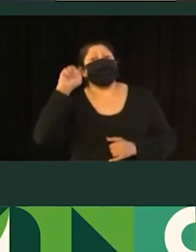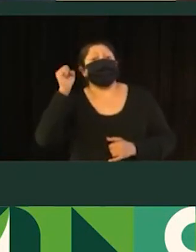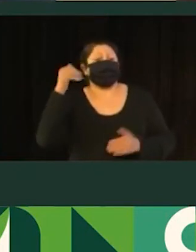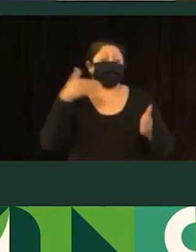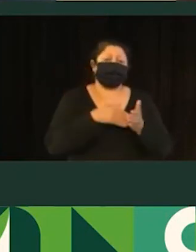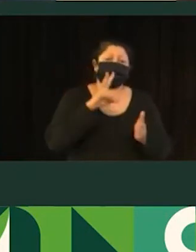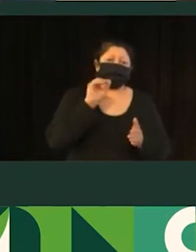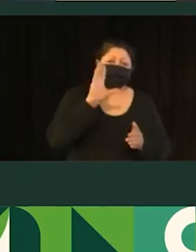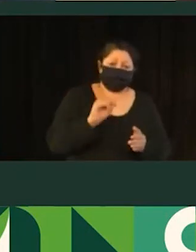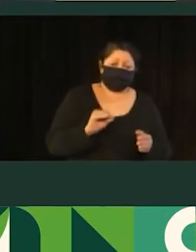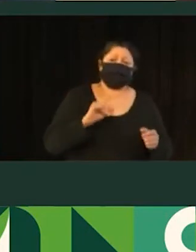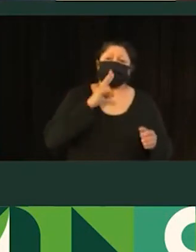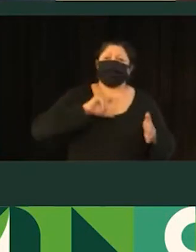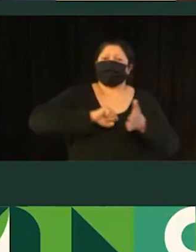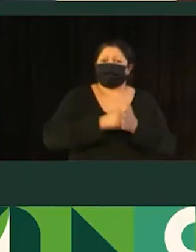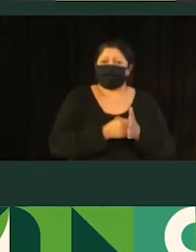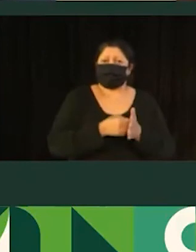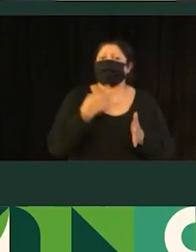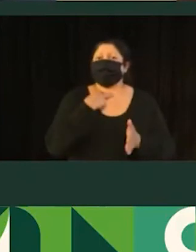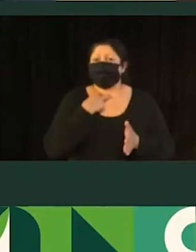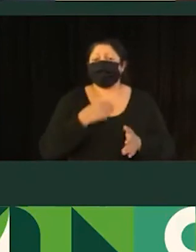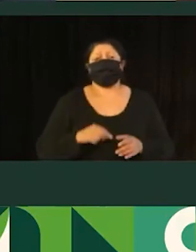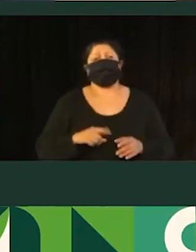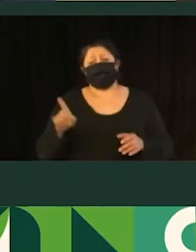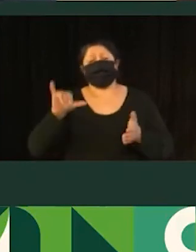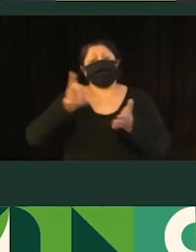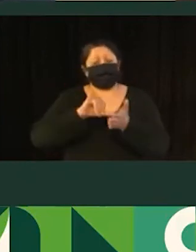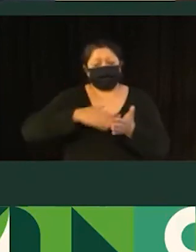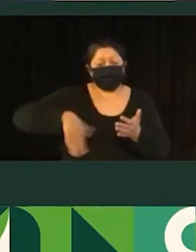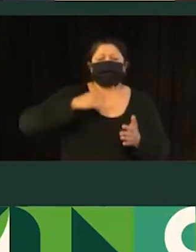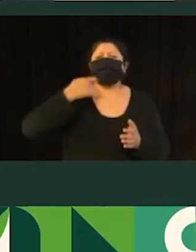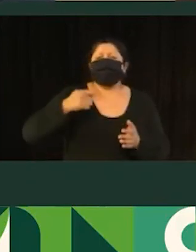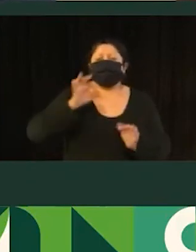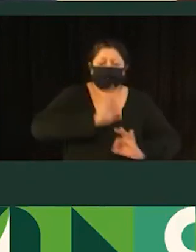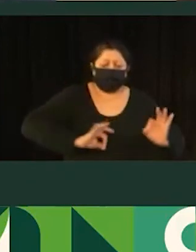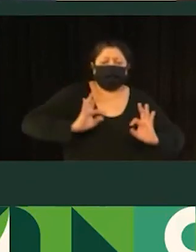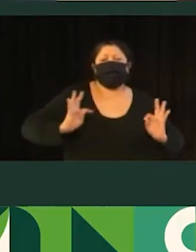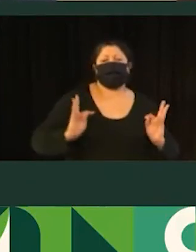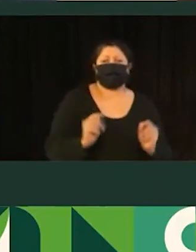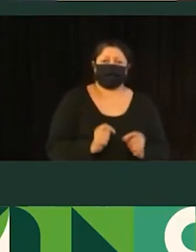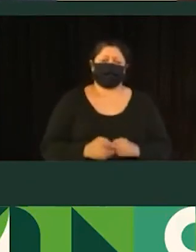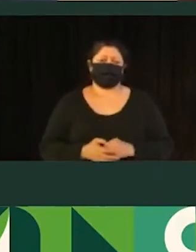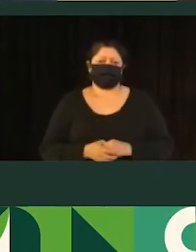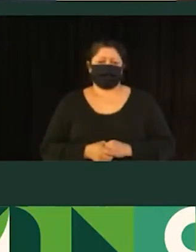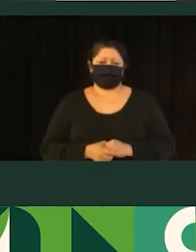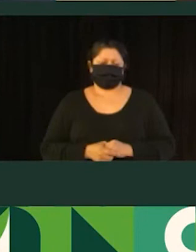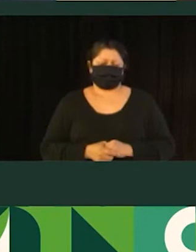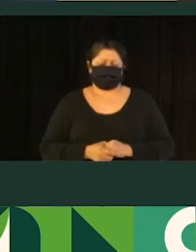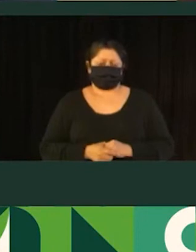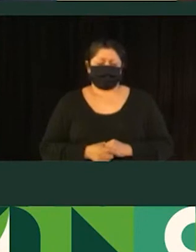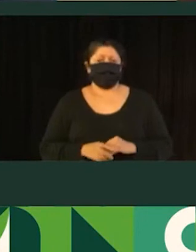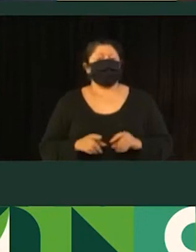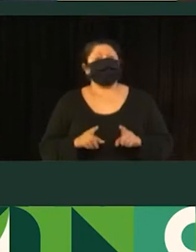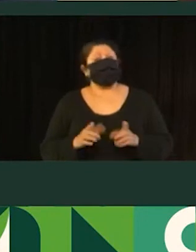E a área com restrição de tonelagem, ainda, que seria a área central. Então, seria toda uma remodelação da logística. Então, em relação ao